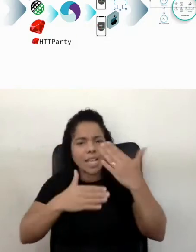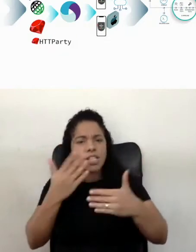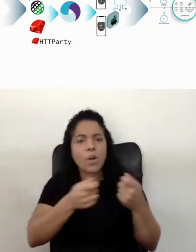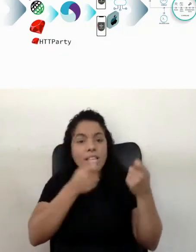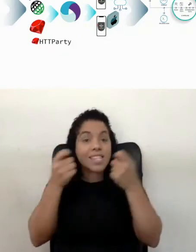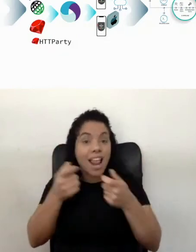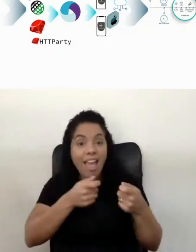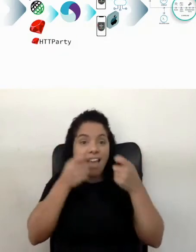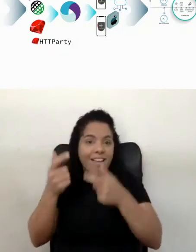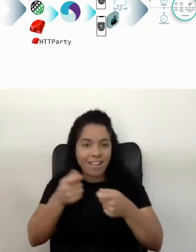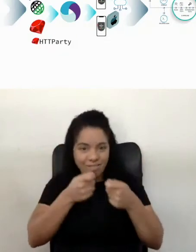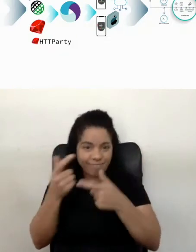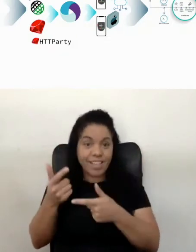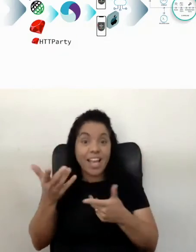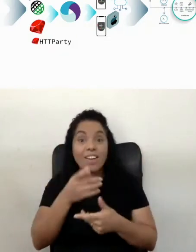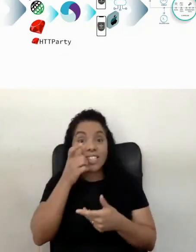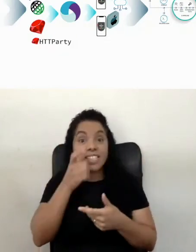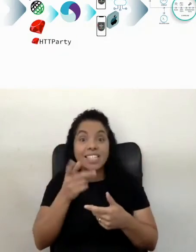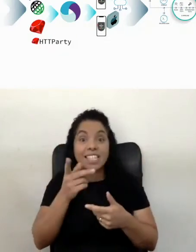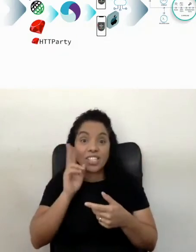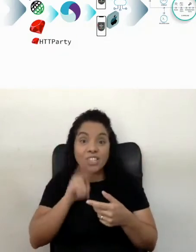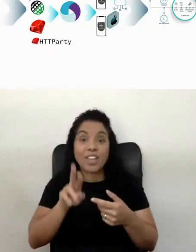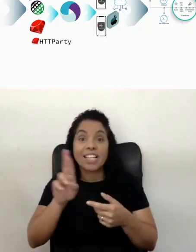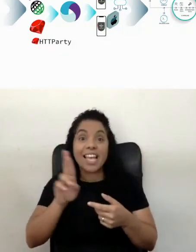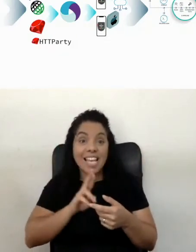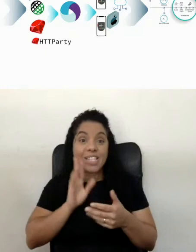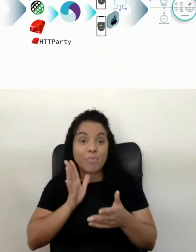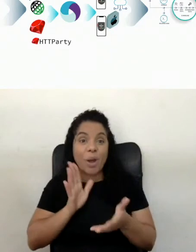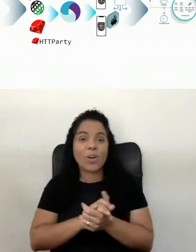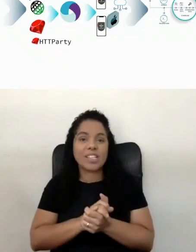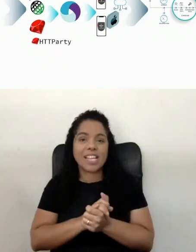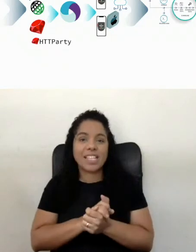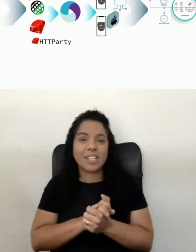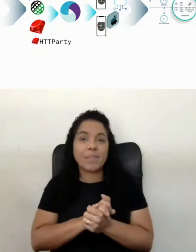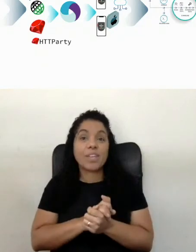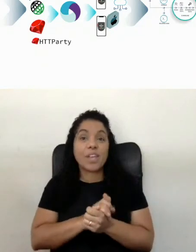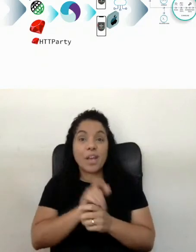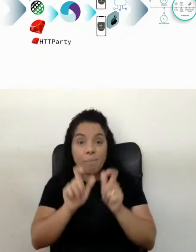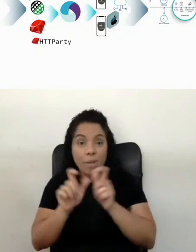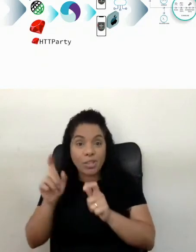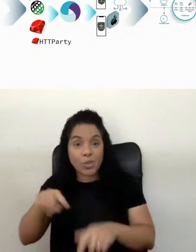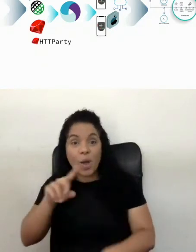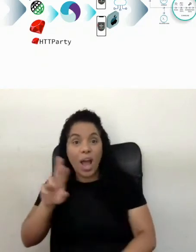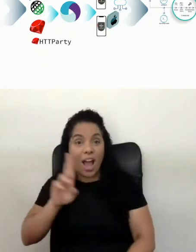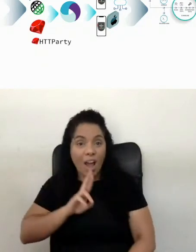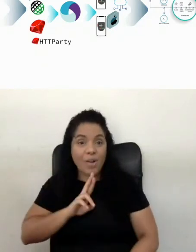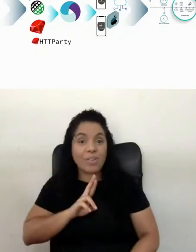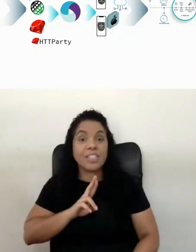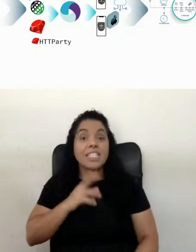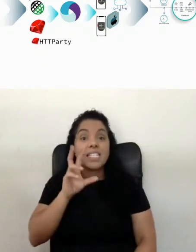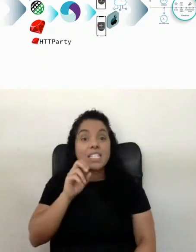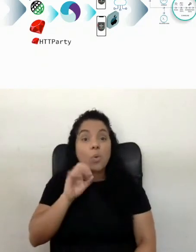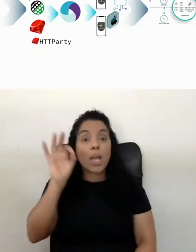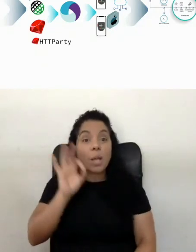entregas. E olha que interessante, agora eu já estou vendo aqui as respostas, né, o pessoal aqui, 50